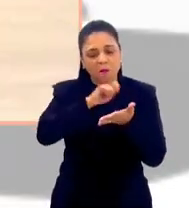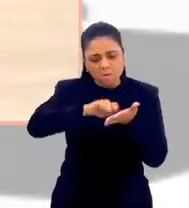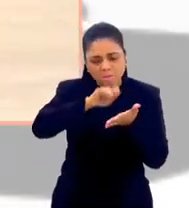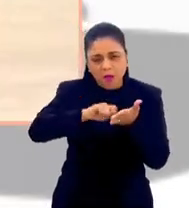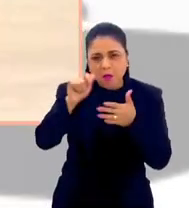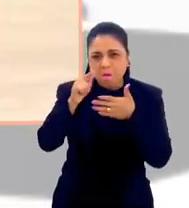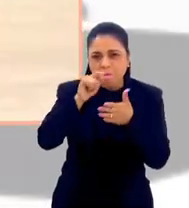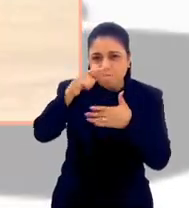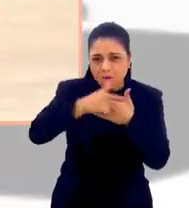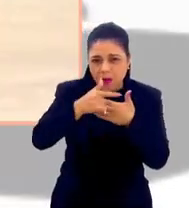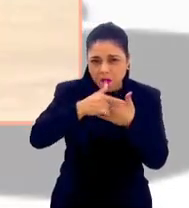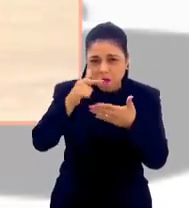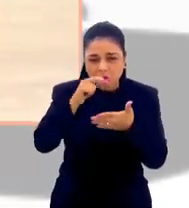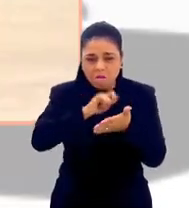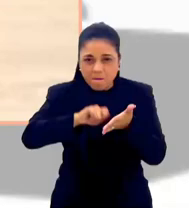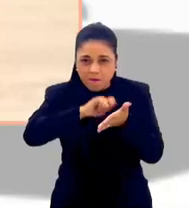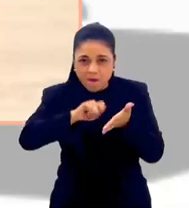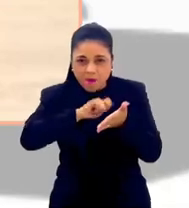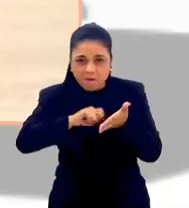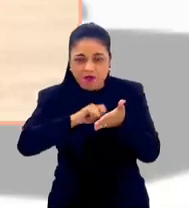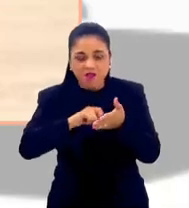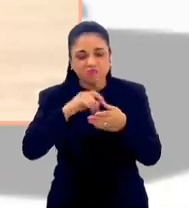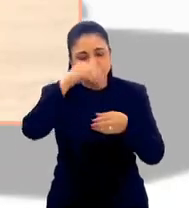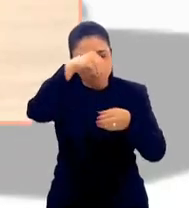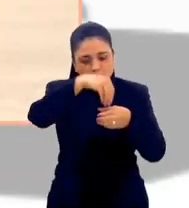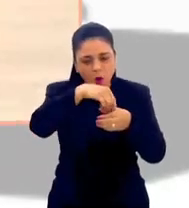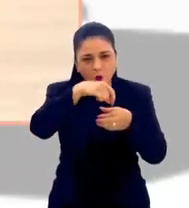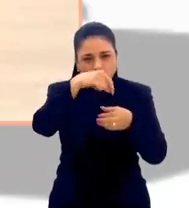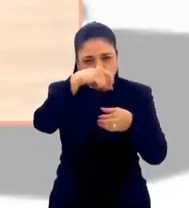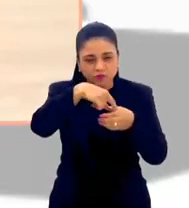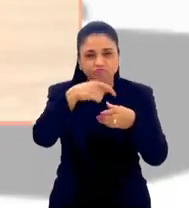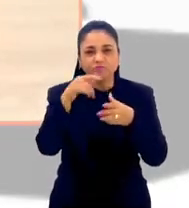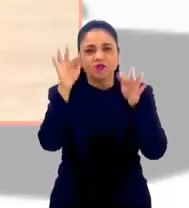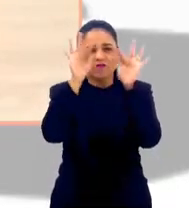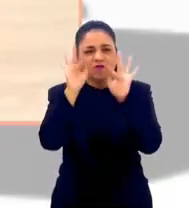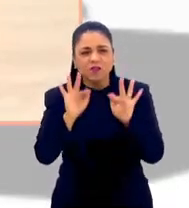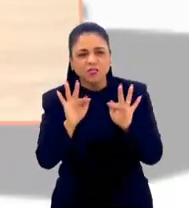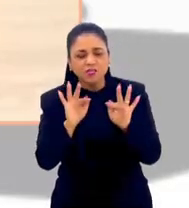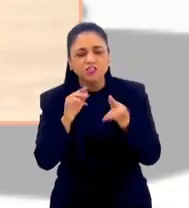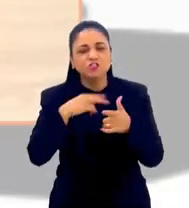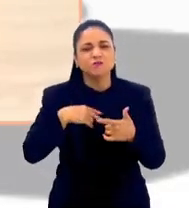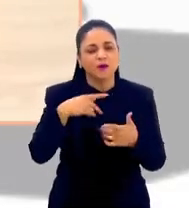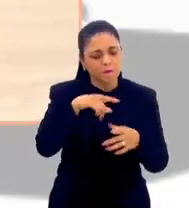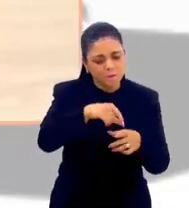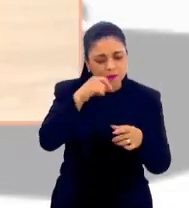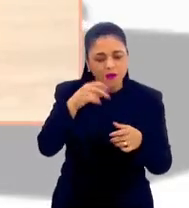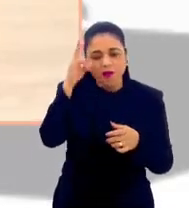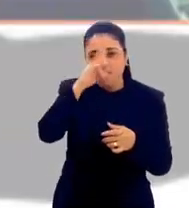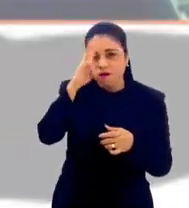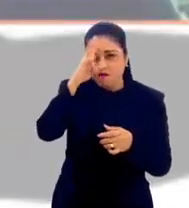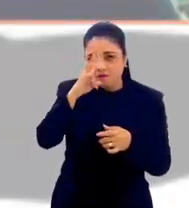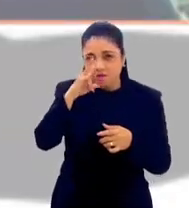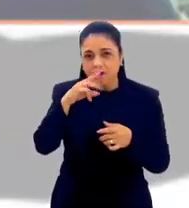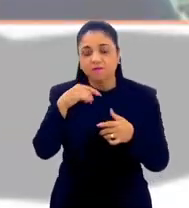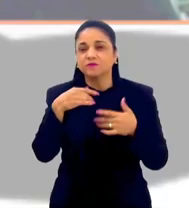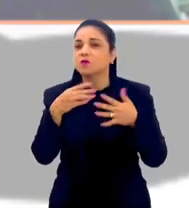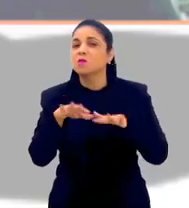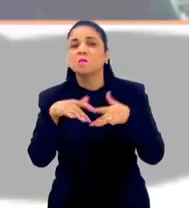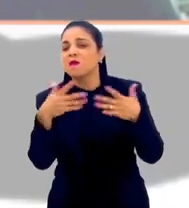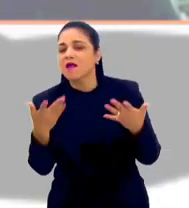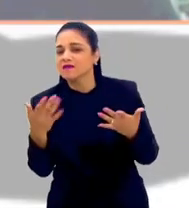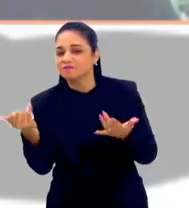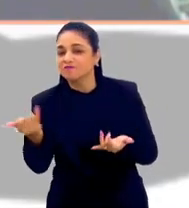papelzinho, dentro de um potinho, a cada dia feliz, para no dia não tão feliz nós nos lembrarmos. Não é, Cristina? O que mais você pode trazer para nós?